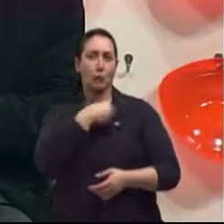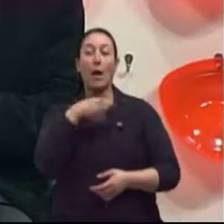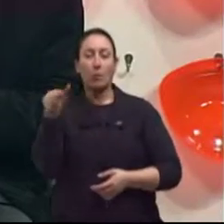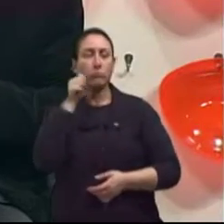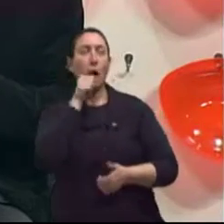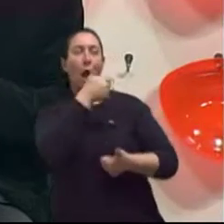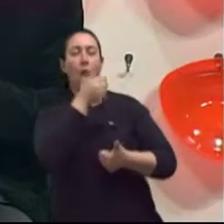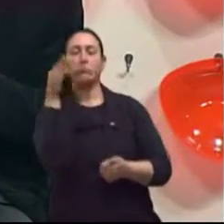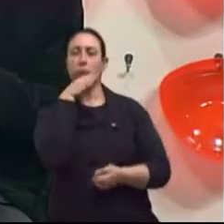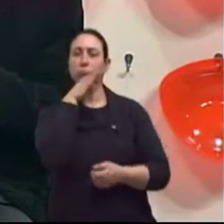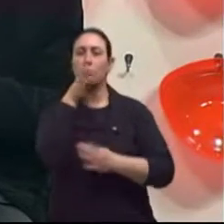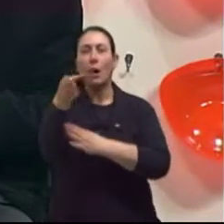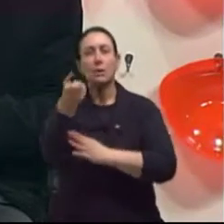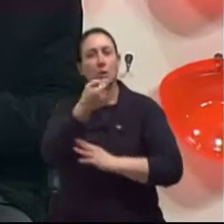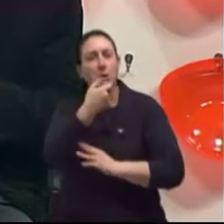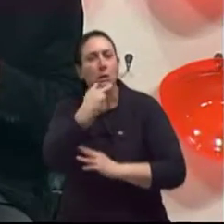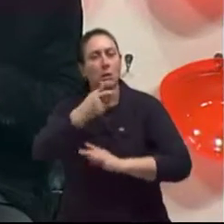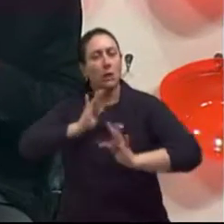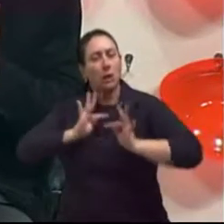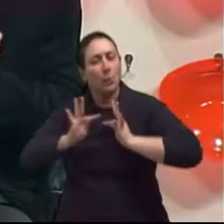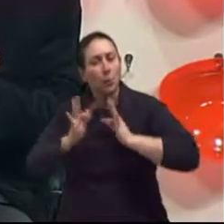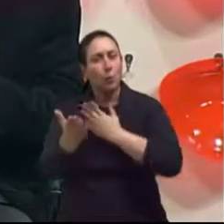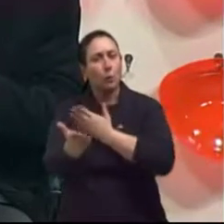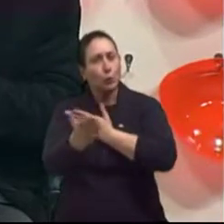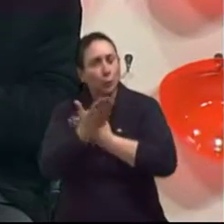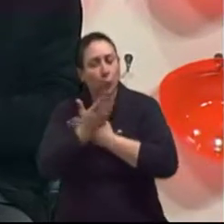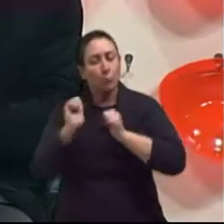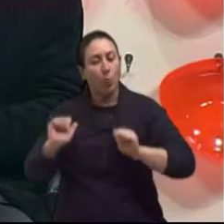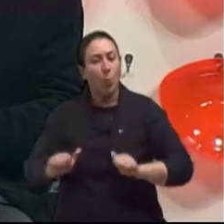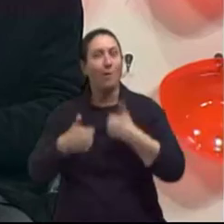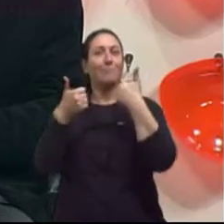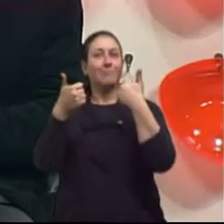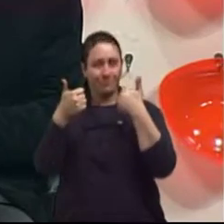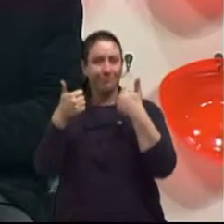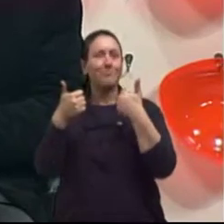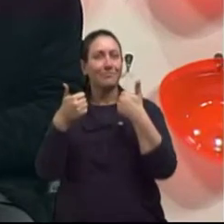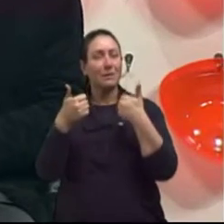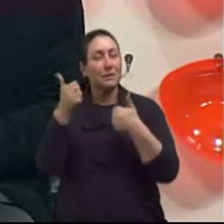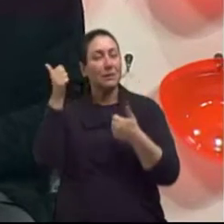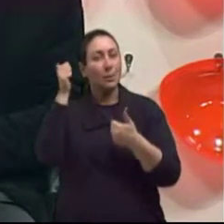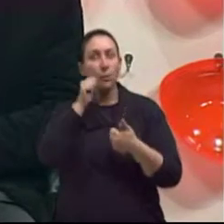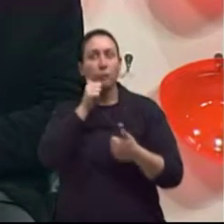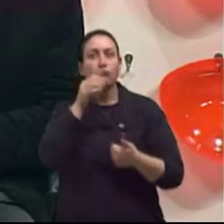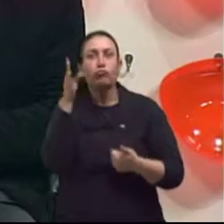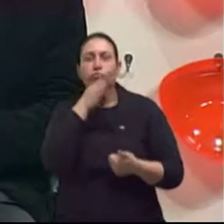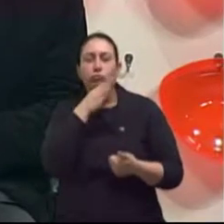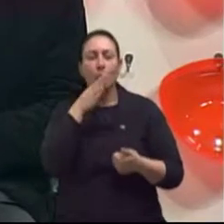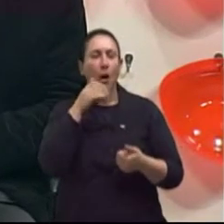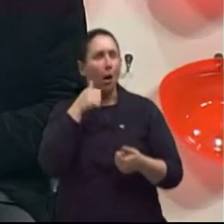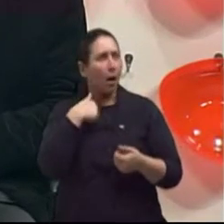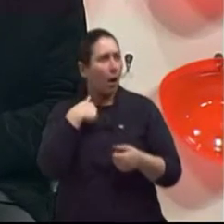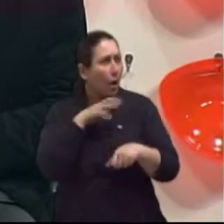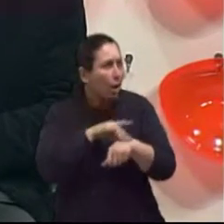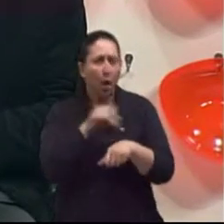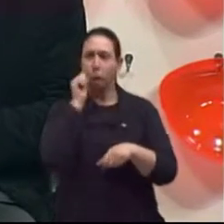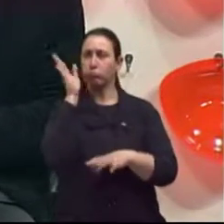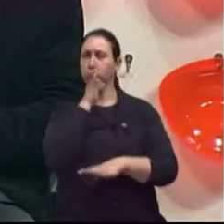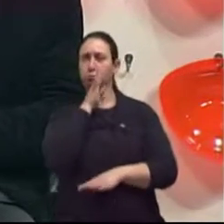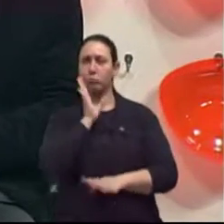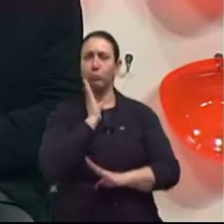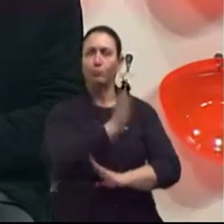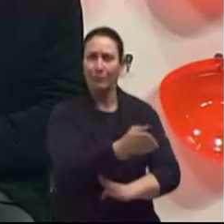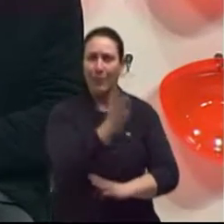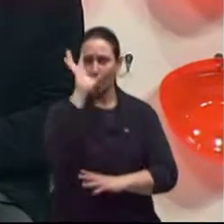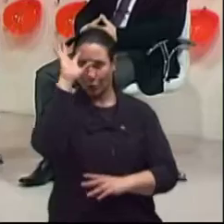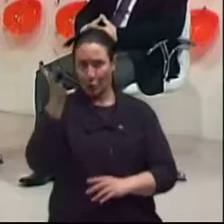prevenção, receber orientações e isso também talvez seja um importante fator que possa responder por essa